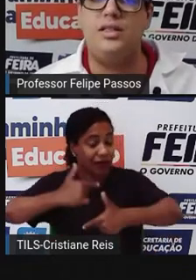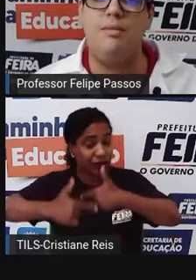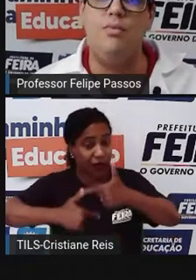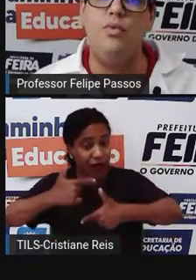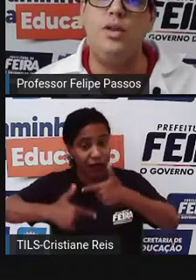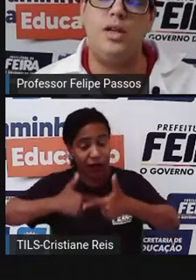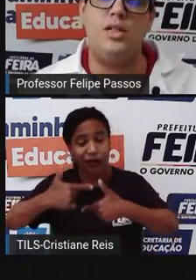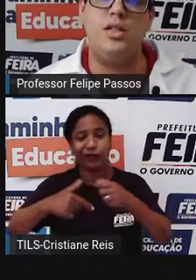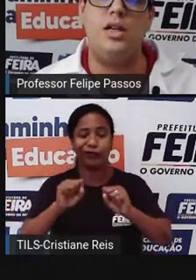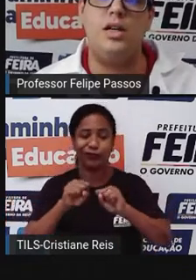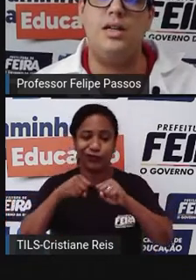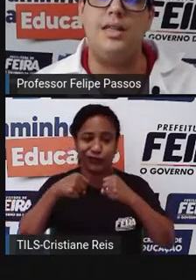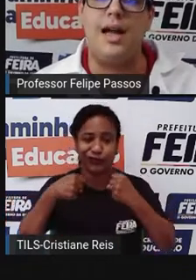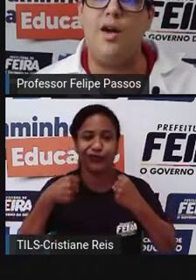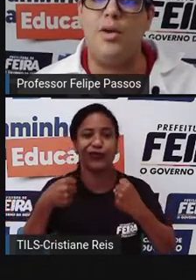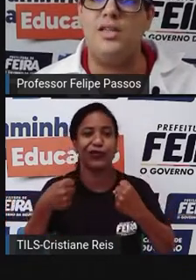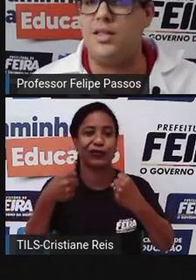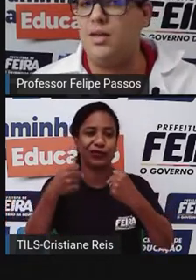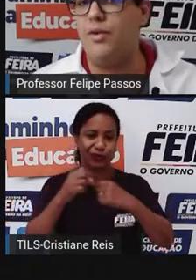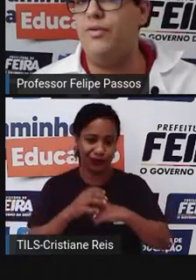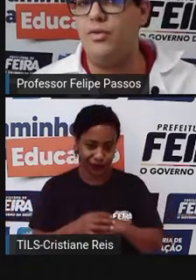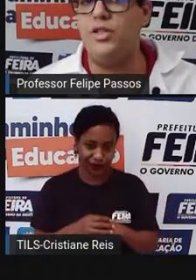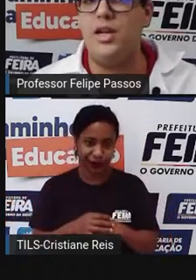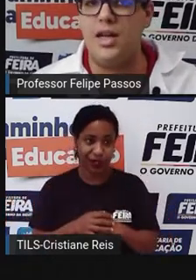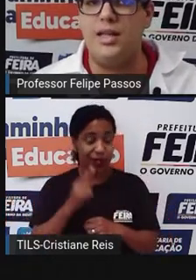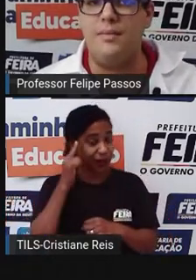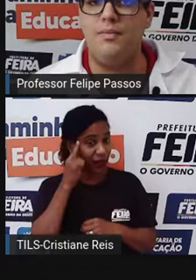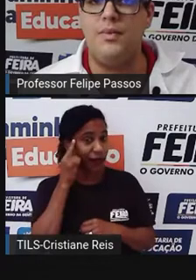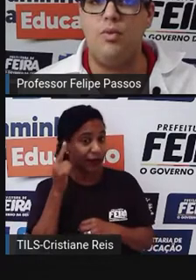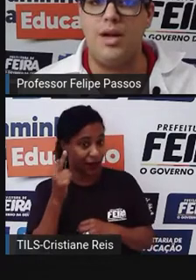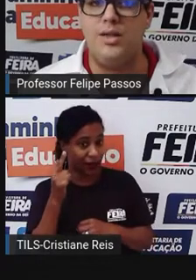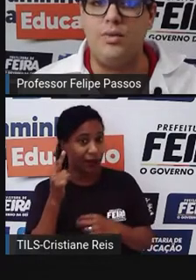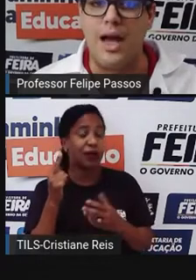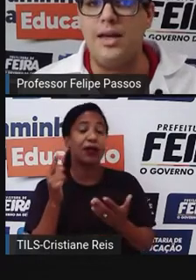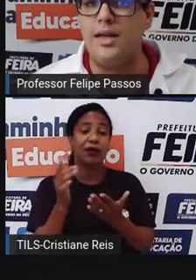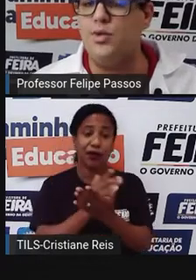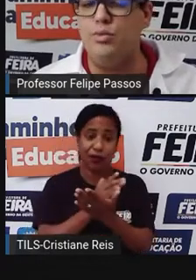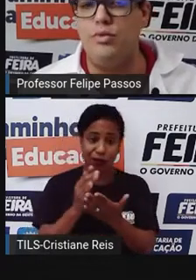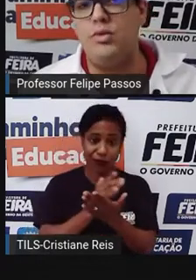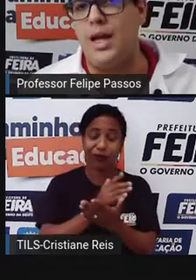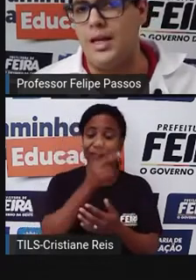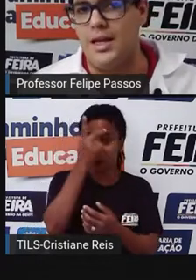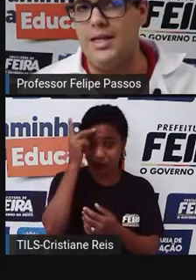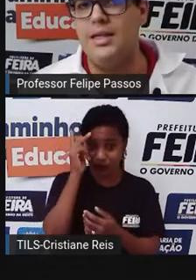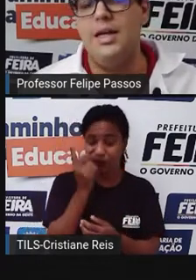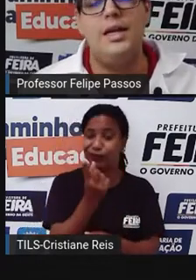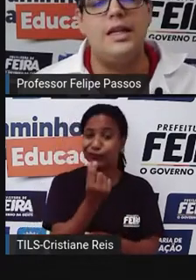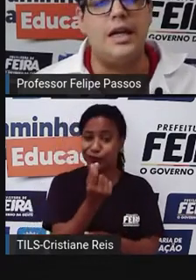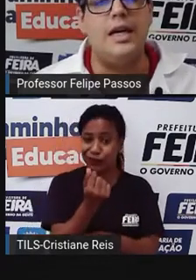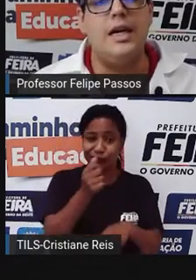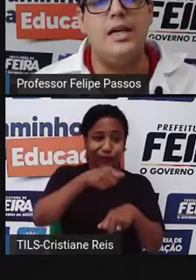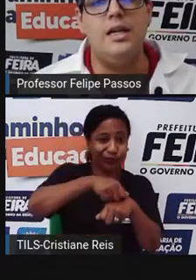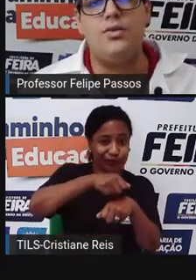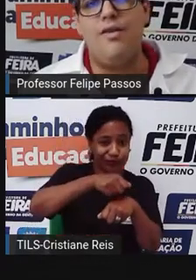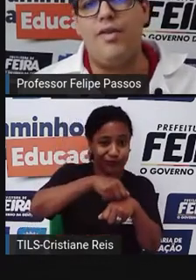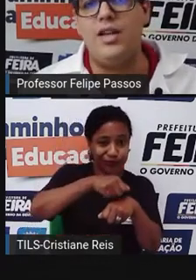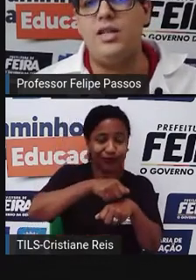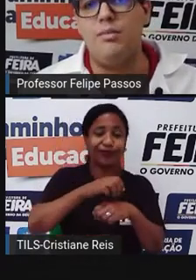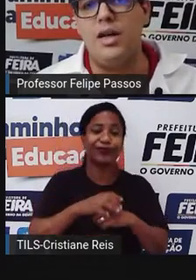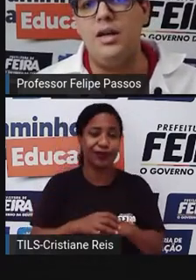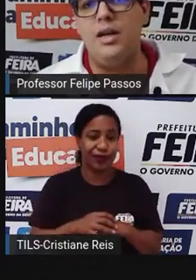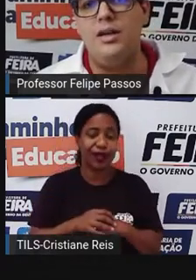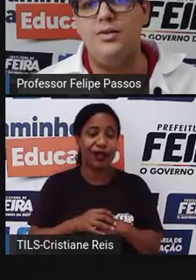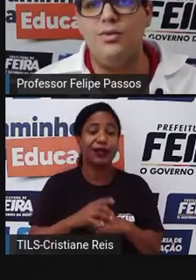dia a gente tem muita gente aí que tá realmente sem uma fonte de renda. O Brasil tá em crise, o mundo tá em crise, né? E isso